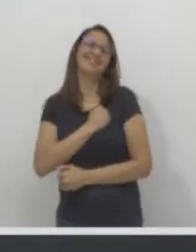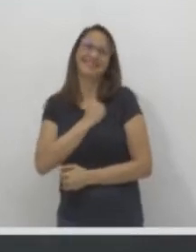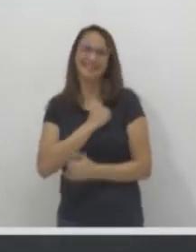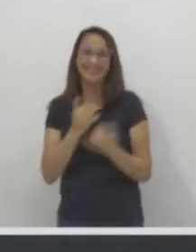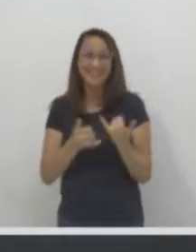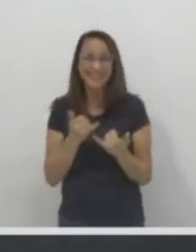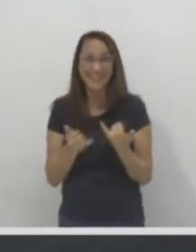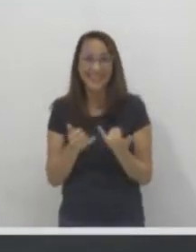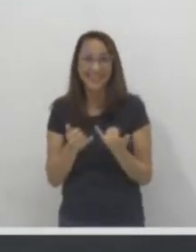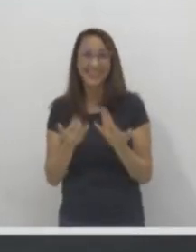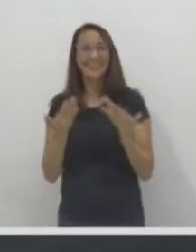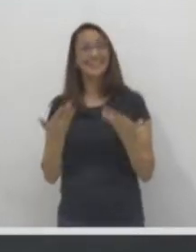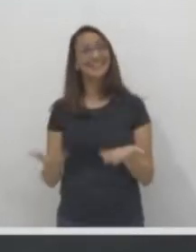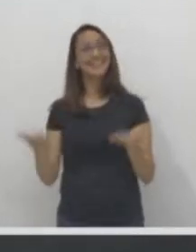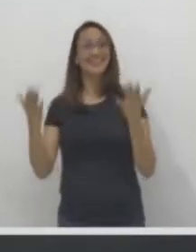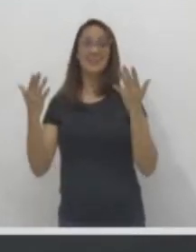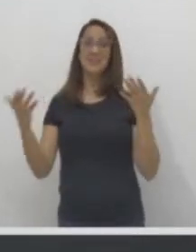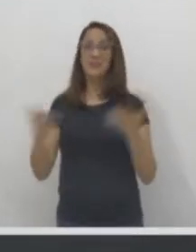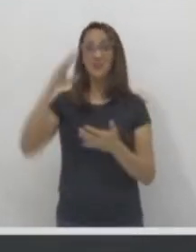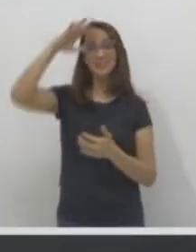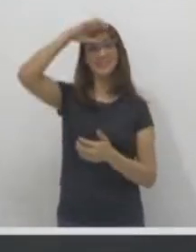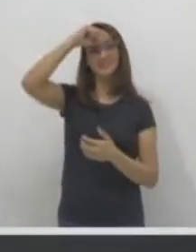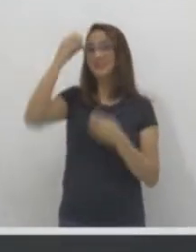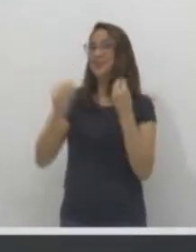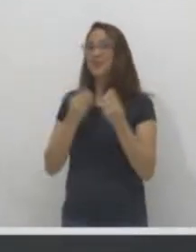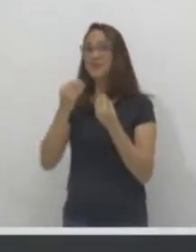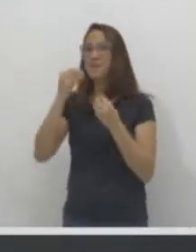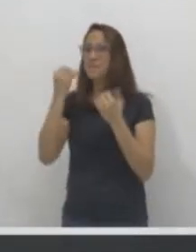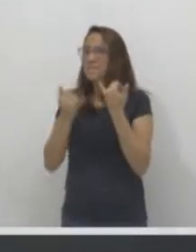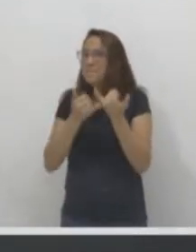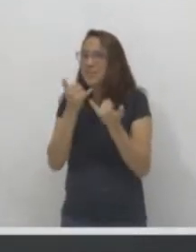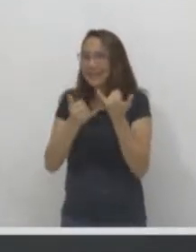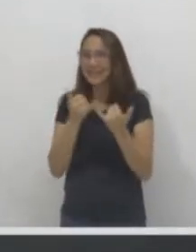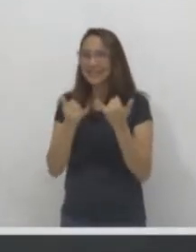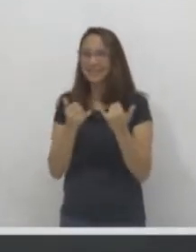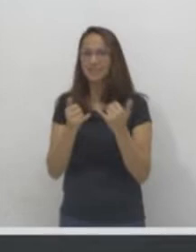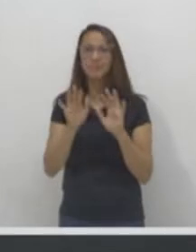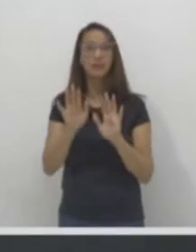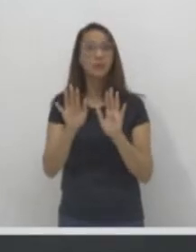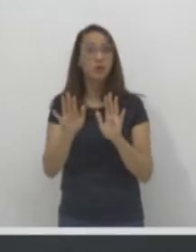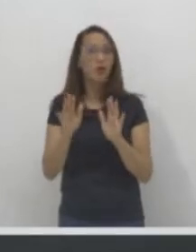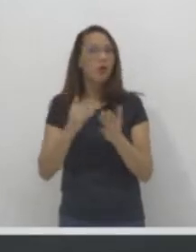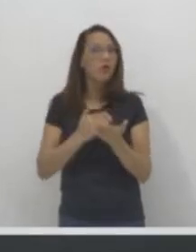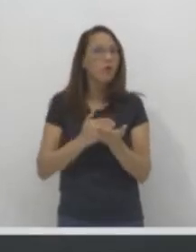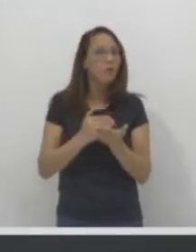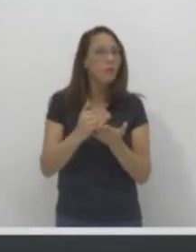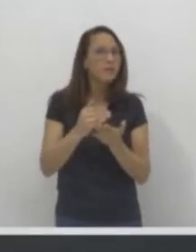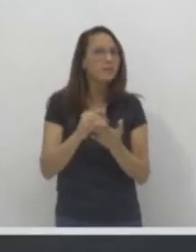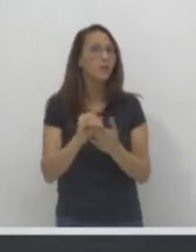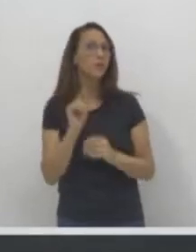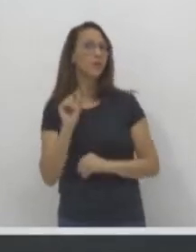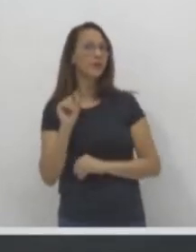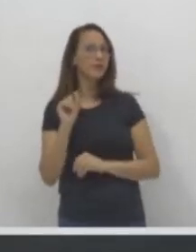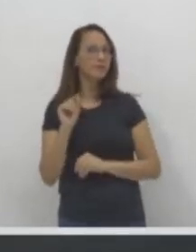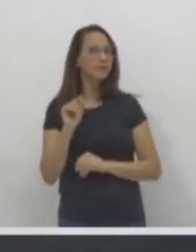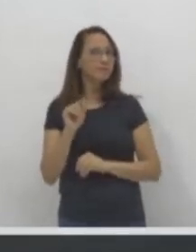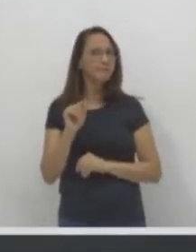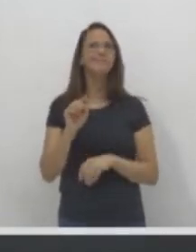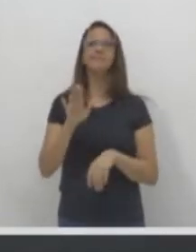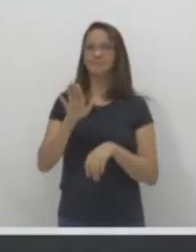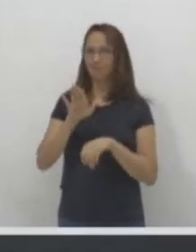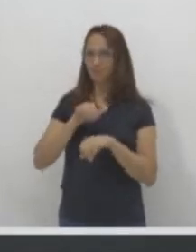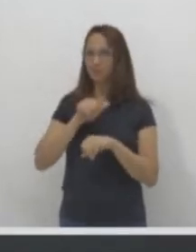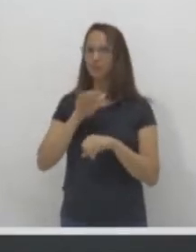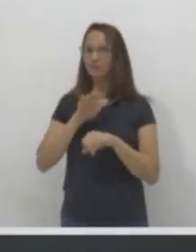a gente vai aprender hoje brincando, legal? Mas antes de mais nada, vamos começar primeiro a nossa chamada virtual aqui online.